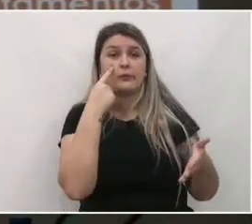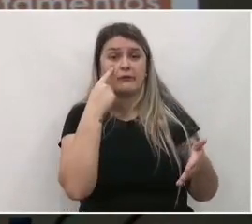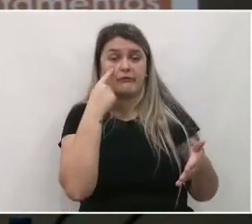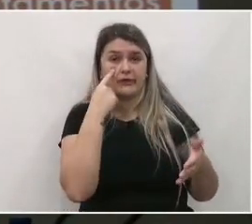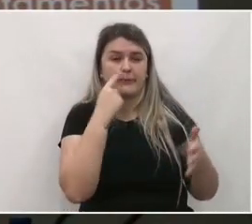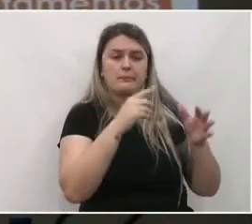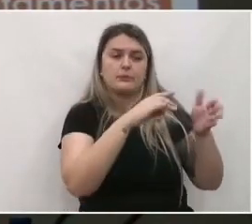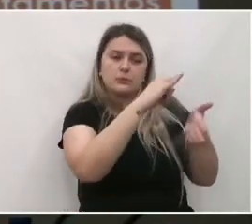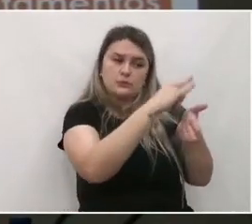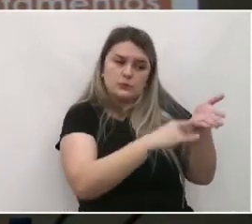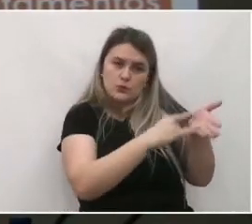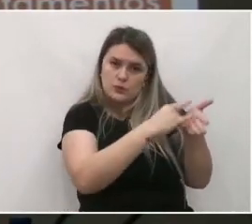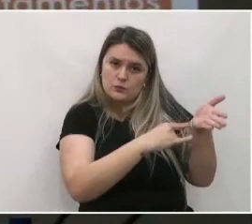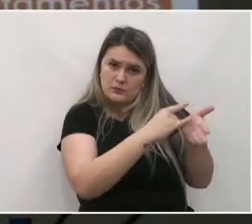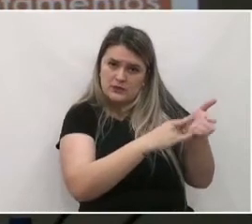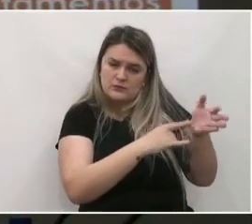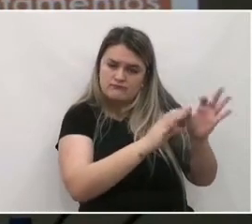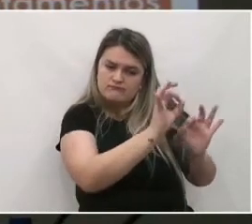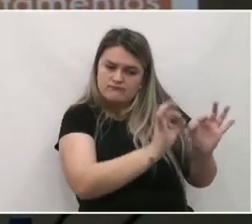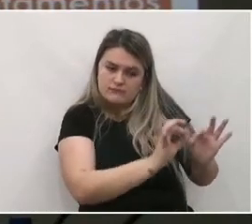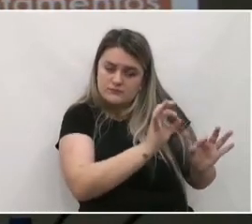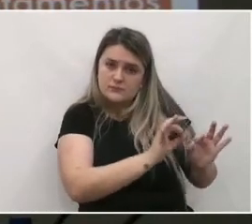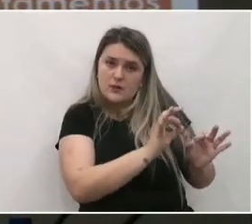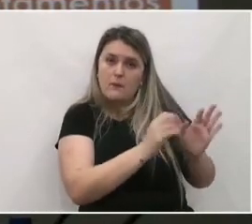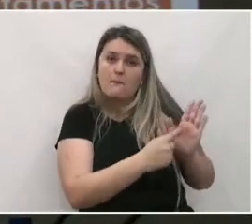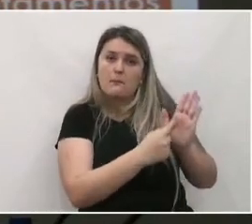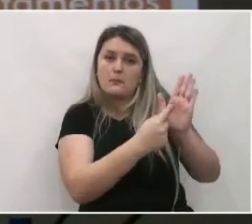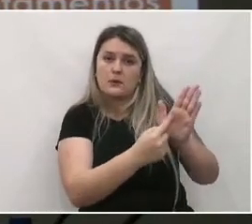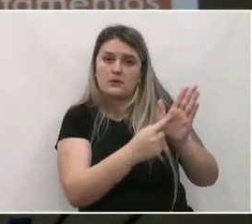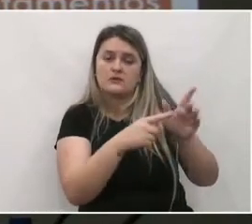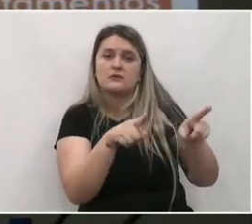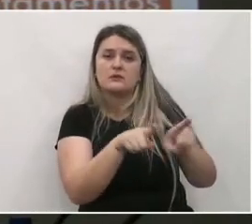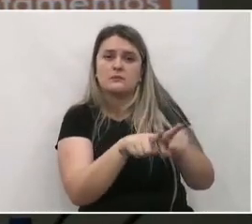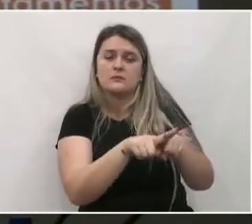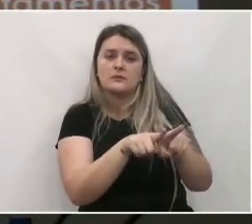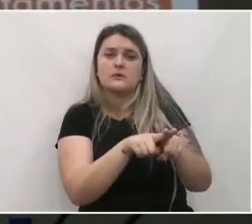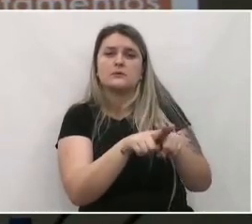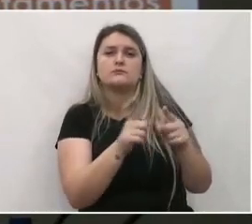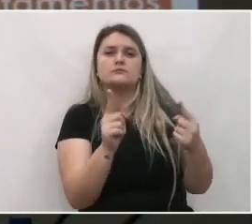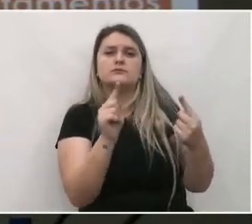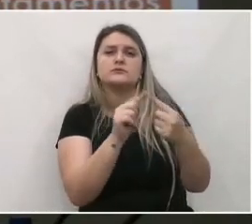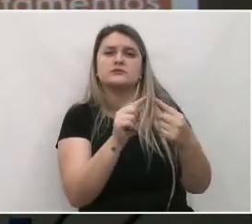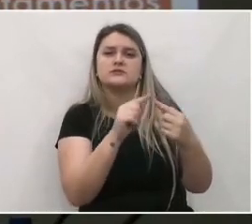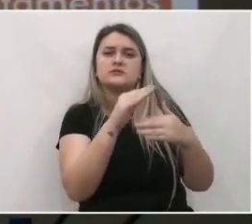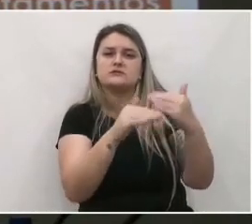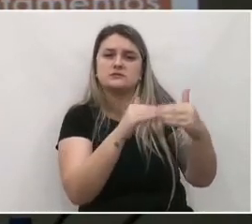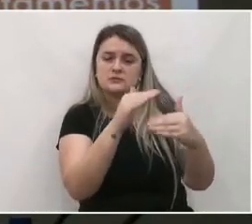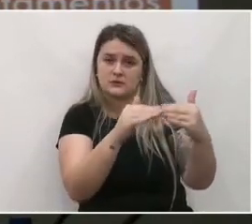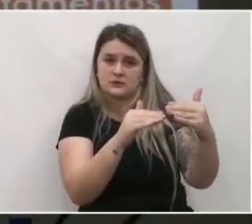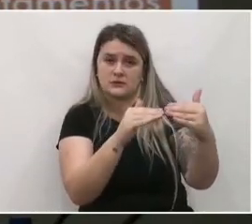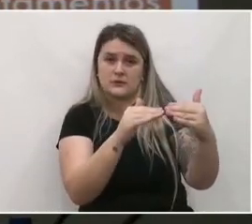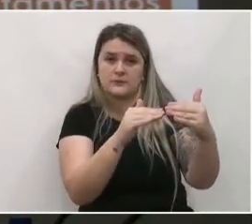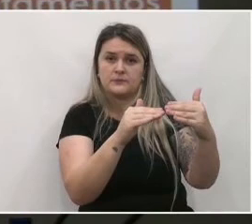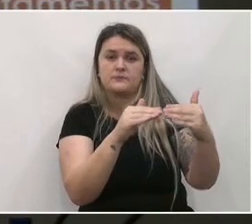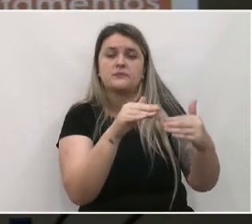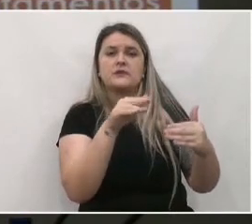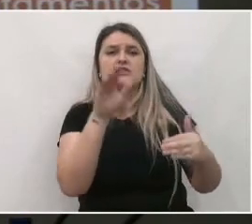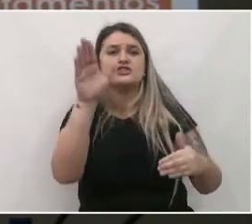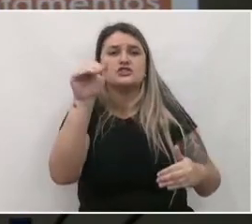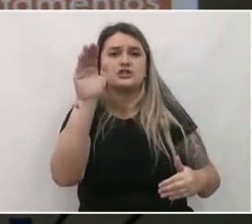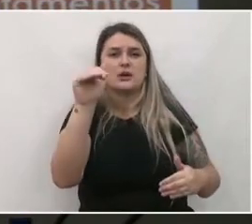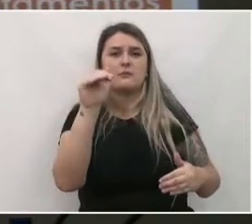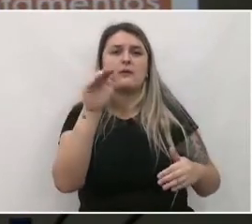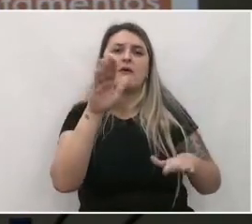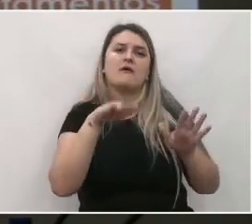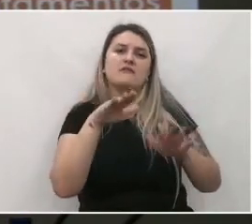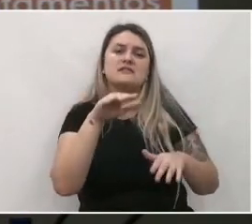do Plano Diretor, vamos trazer também esses objetivos do desenvolvimento sustentável, que vão ser chamados muitas